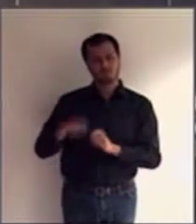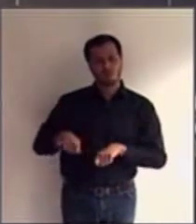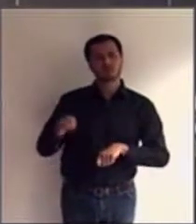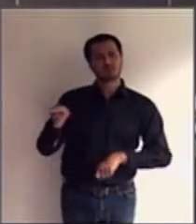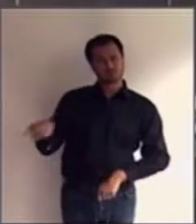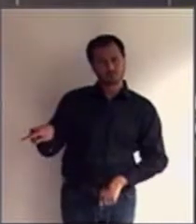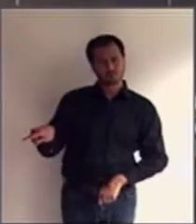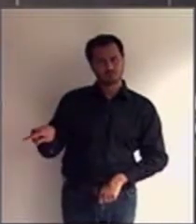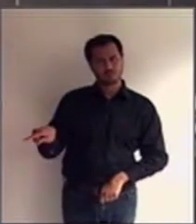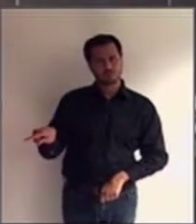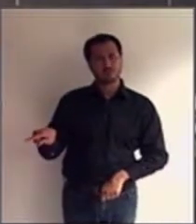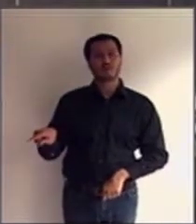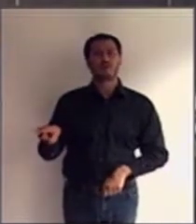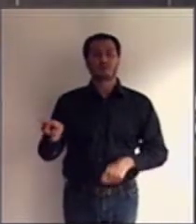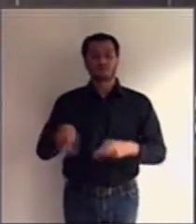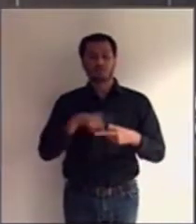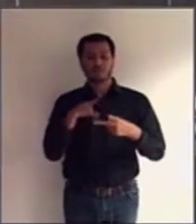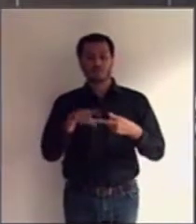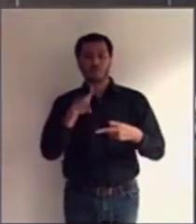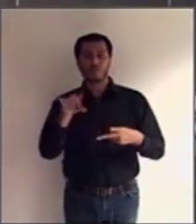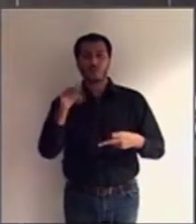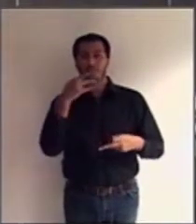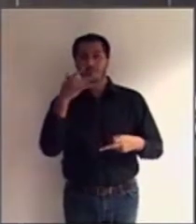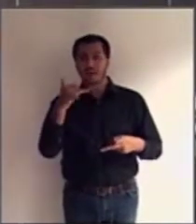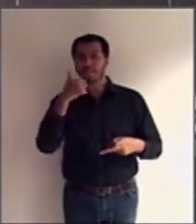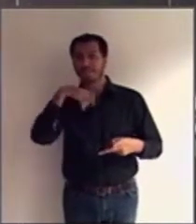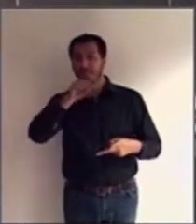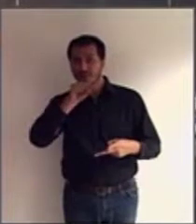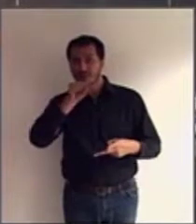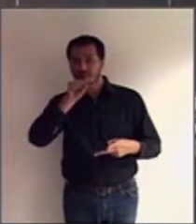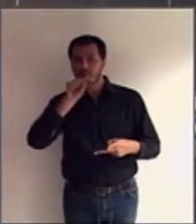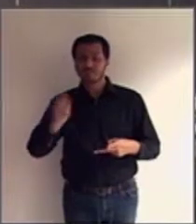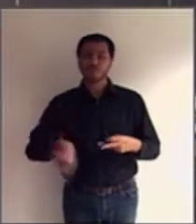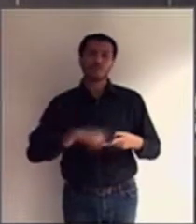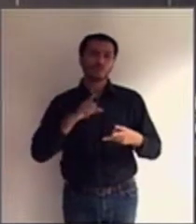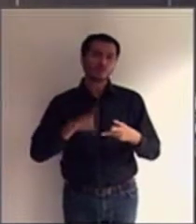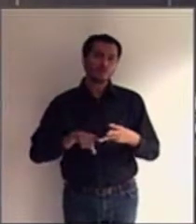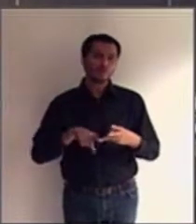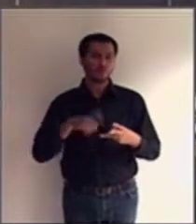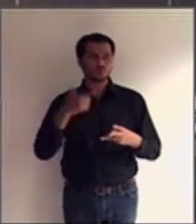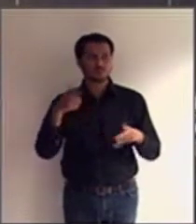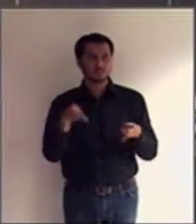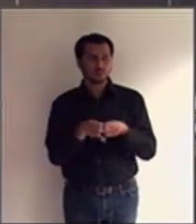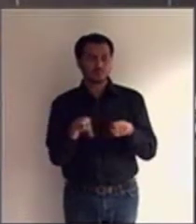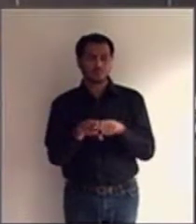existindo esses, ou sendo eles incapazes, nomeia-se um descendente que demonstrar maior aptidão para